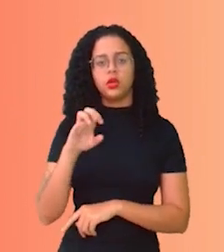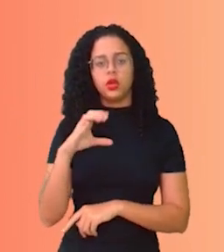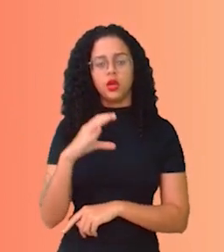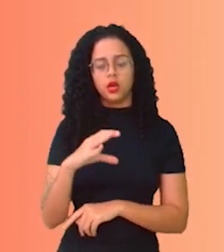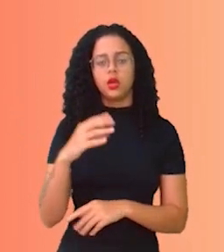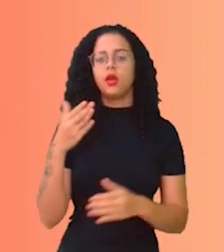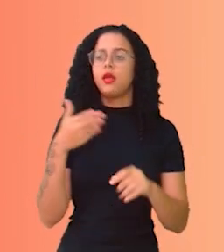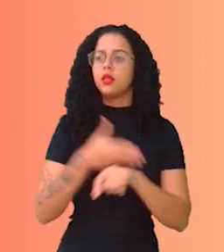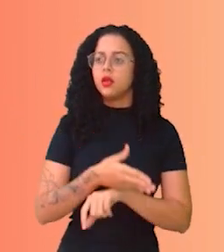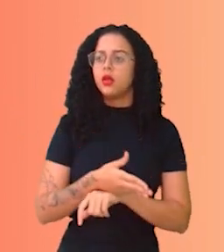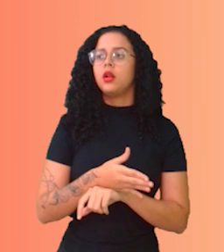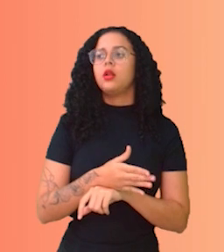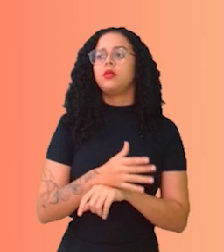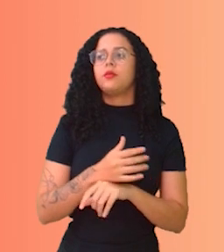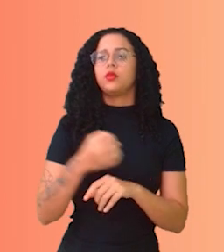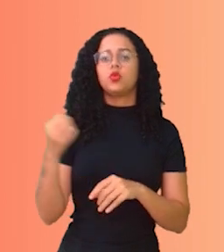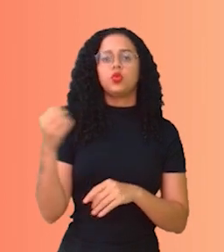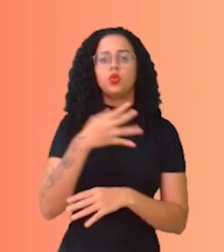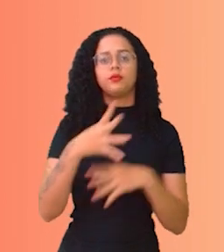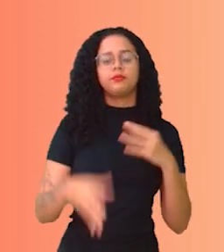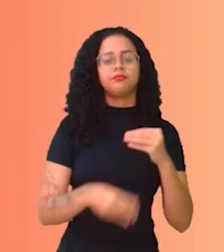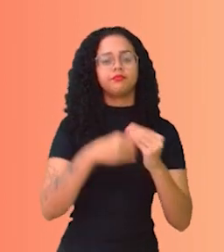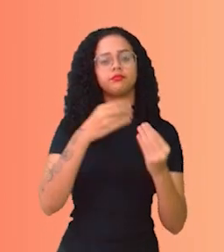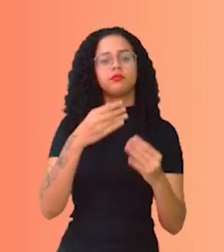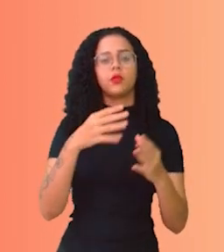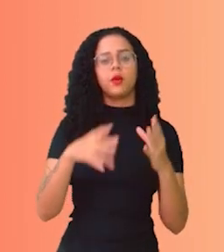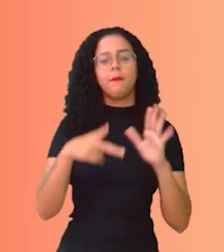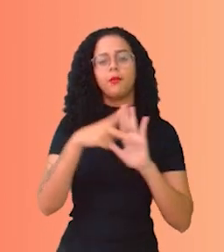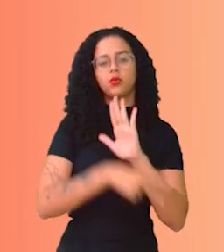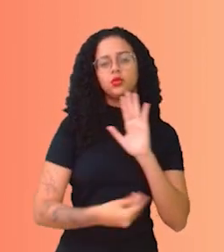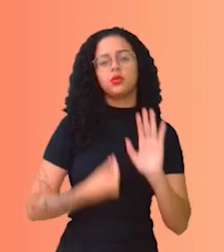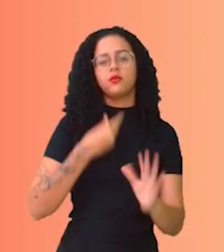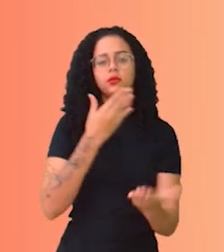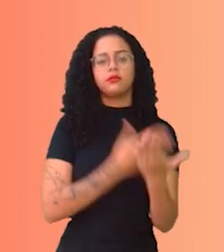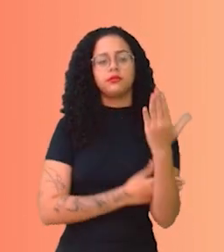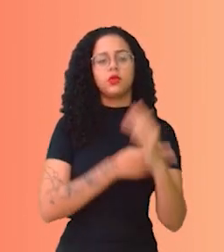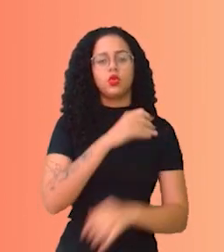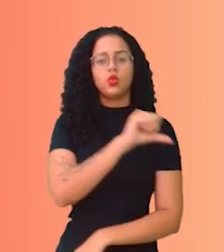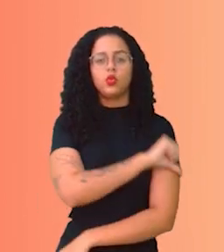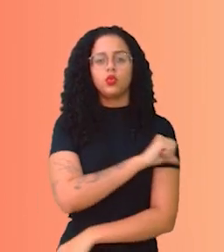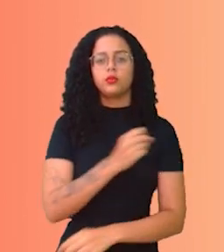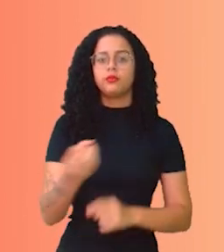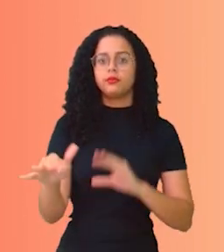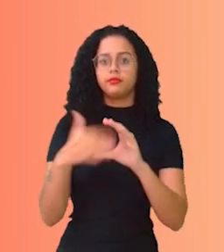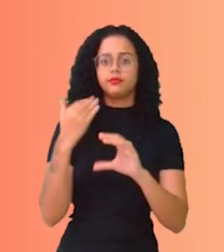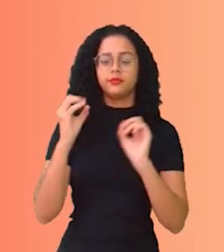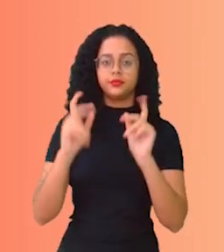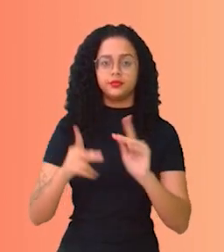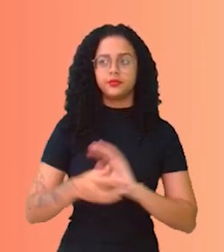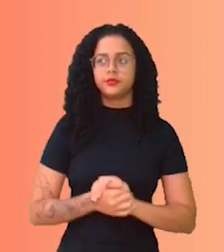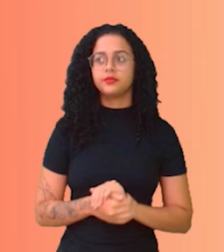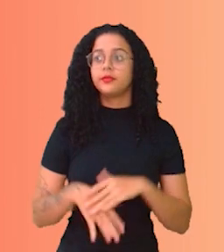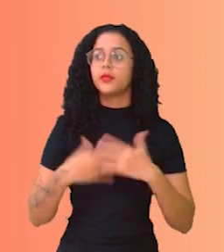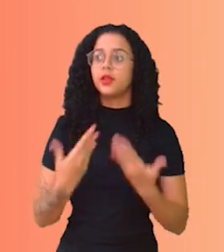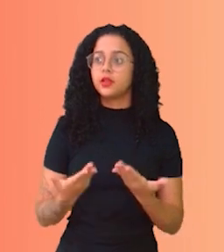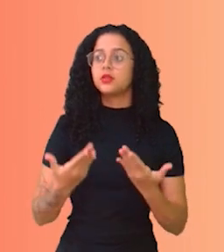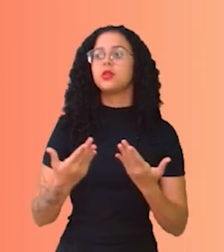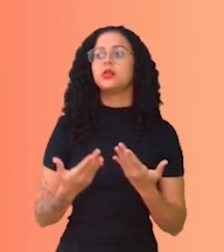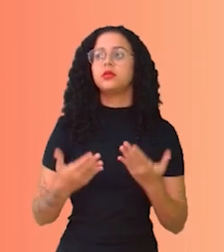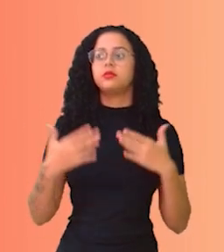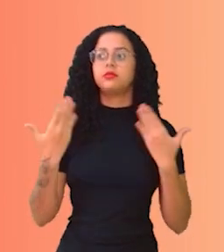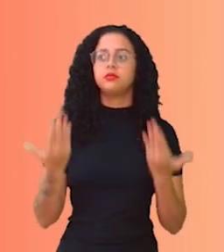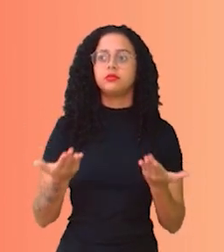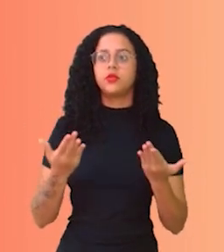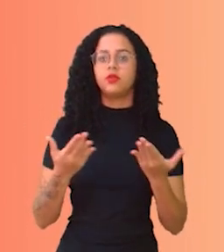Entra lá, coloca novos componentes, projeto de vida, nono ano, e passa para a gente de volta, tá? É isso aí, minha gente.